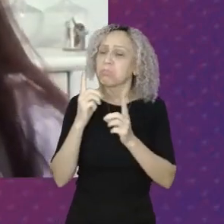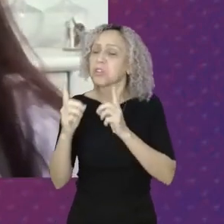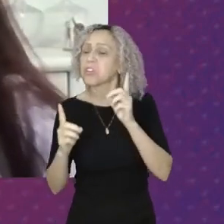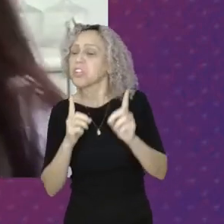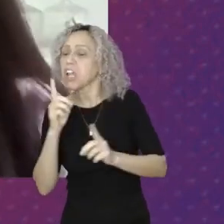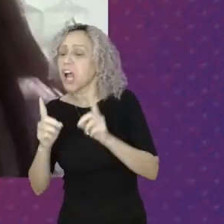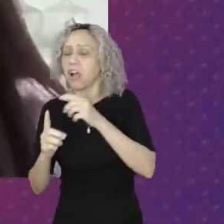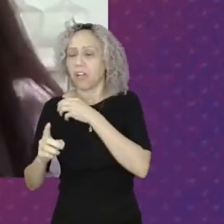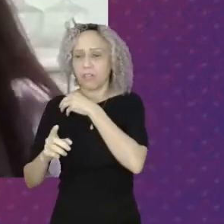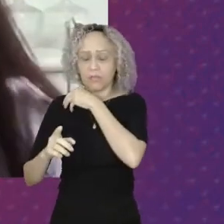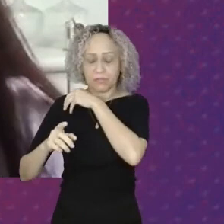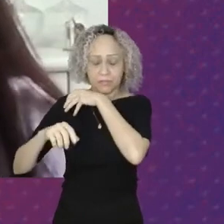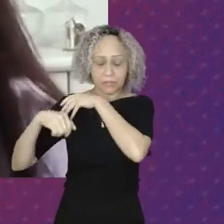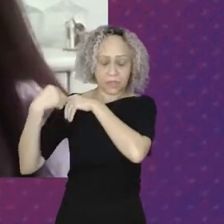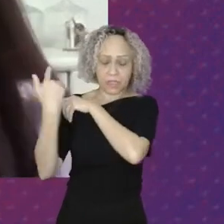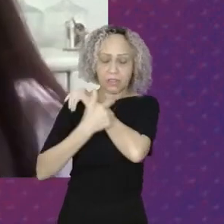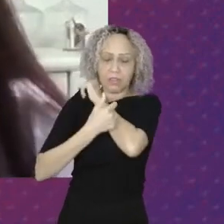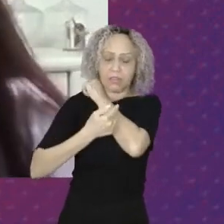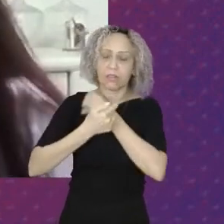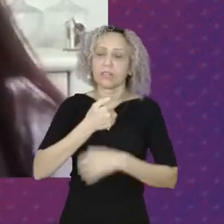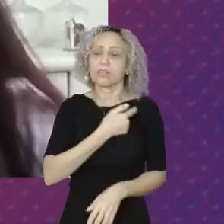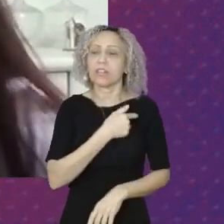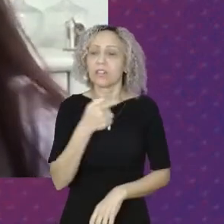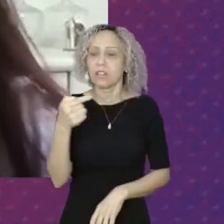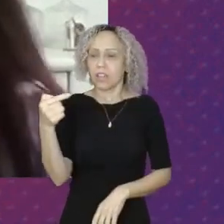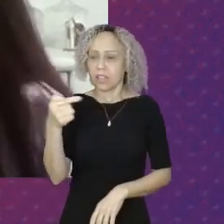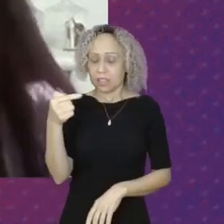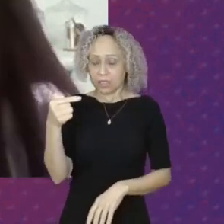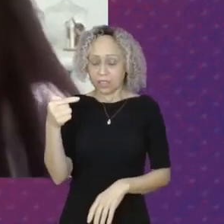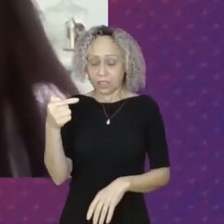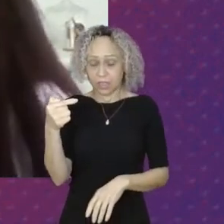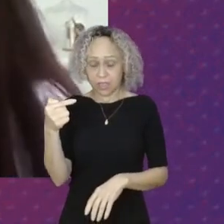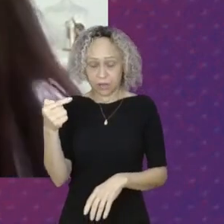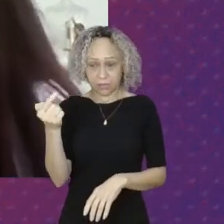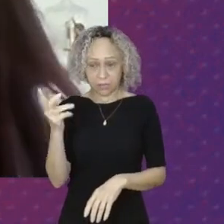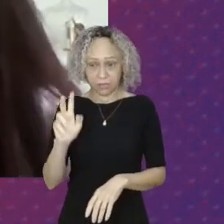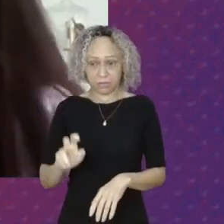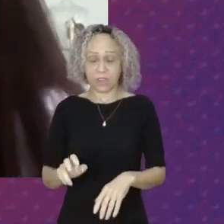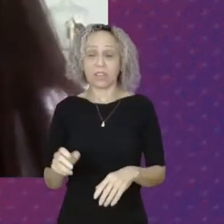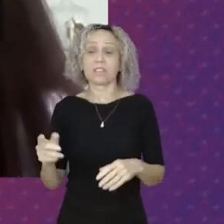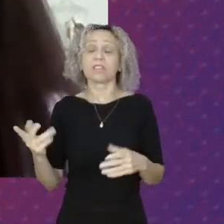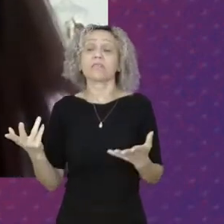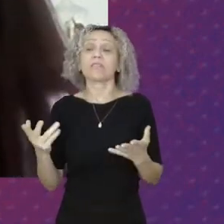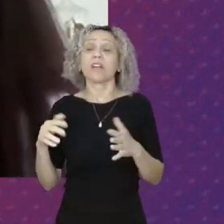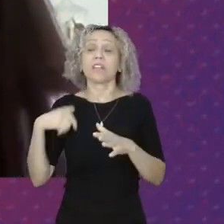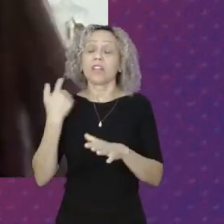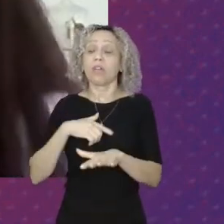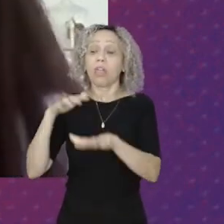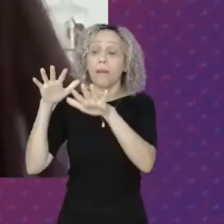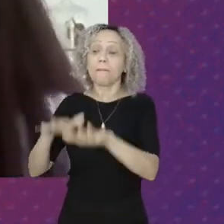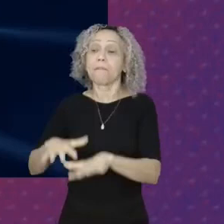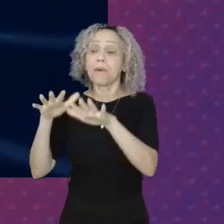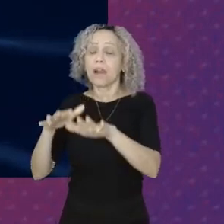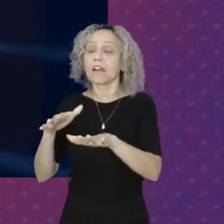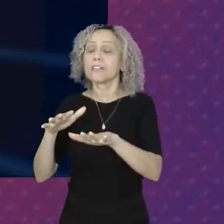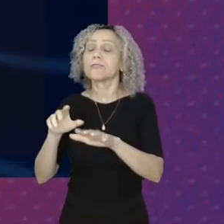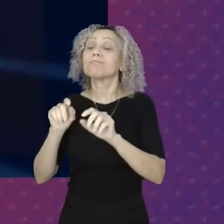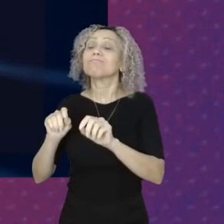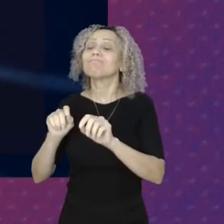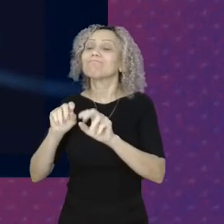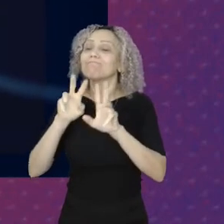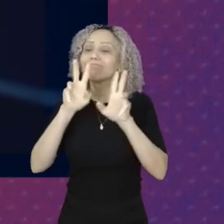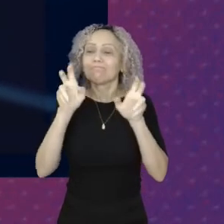nossa Sexta edição A nossa Sétima edição Da Marcha Por exemplo Ela traz Três eixos Três eixos